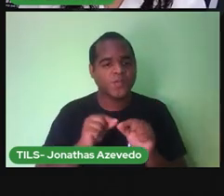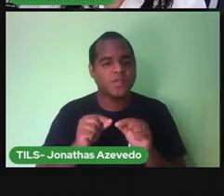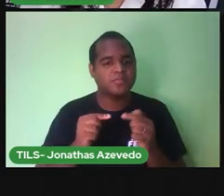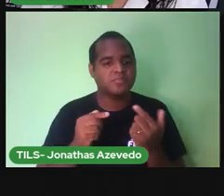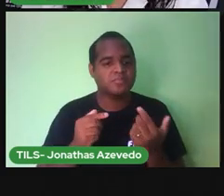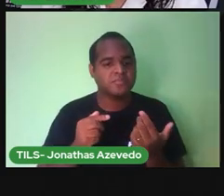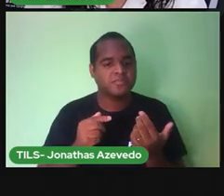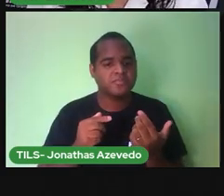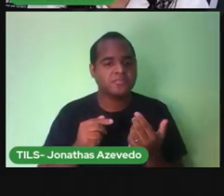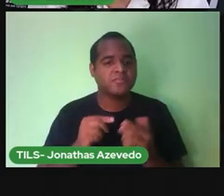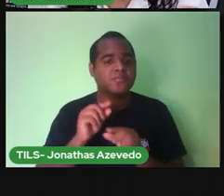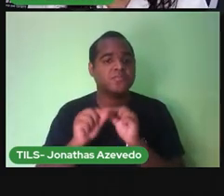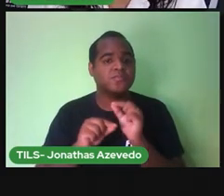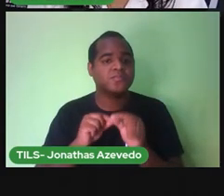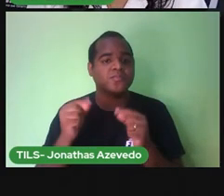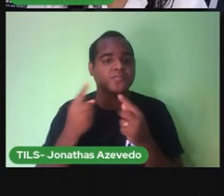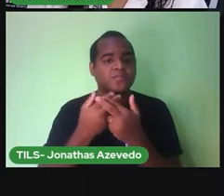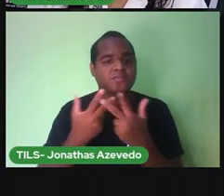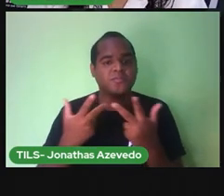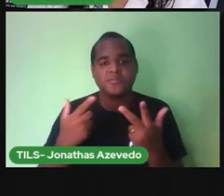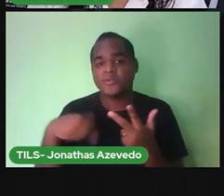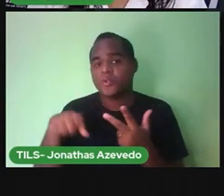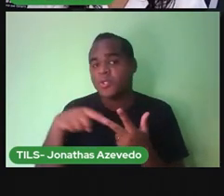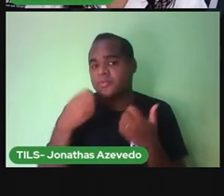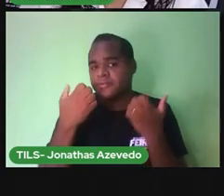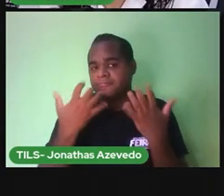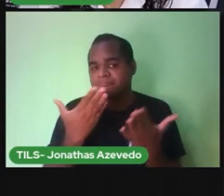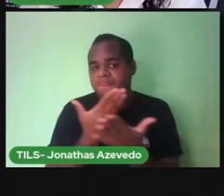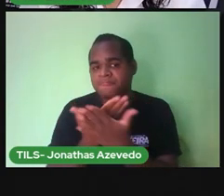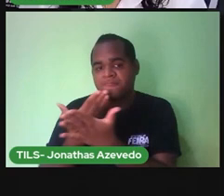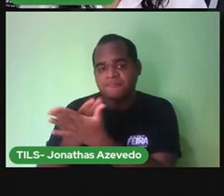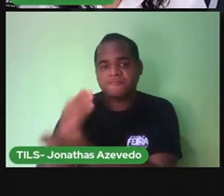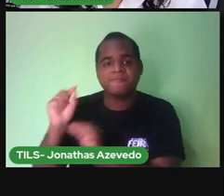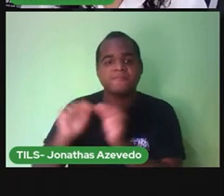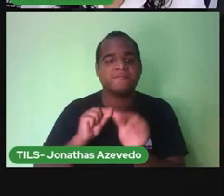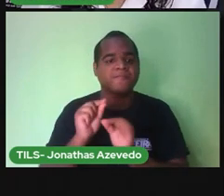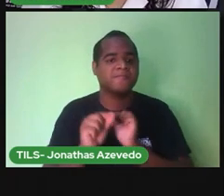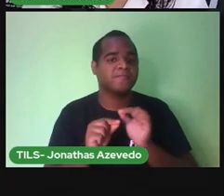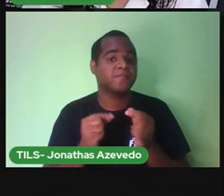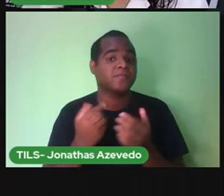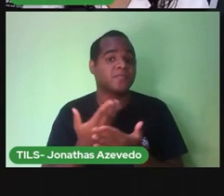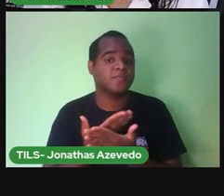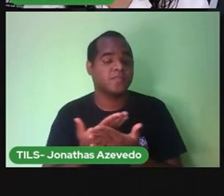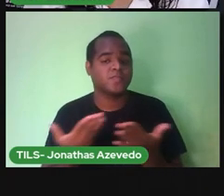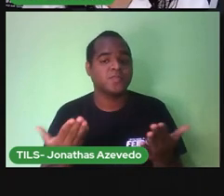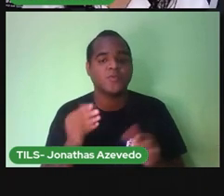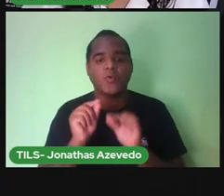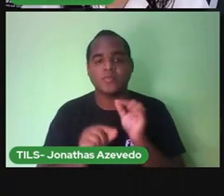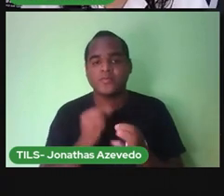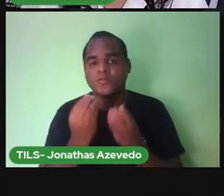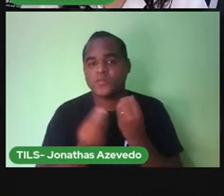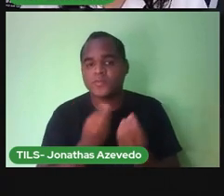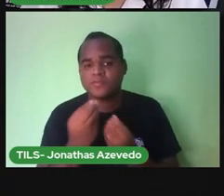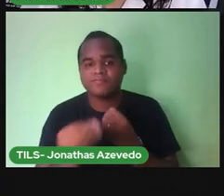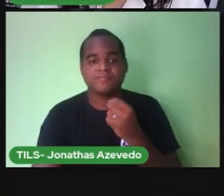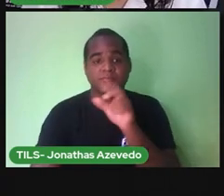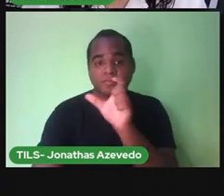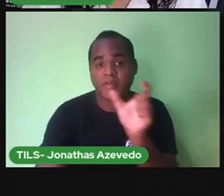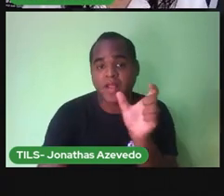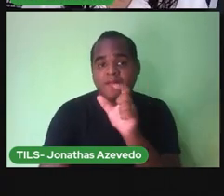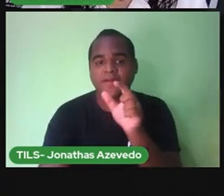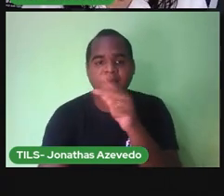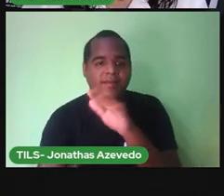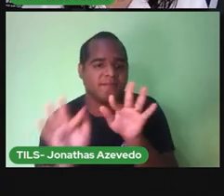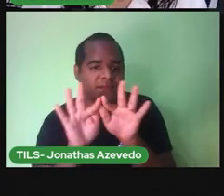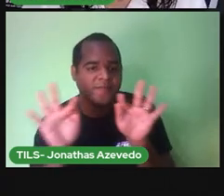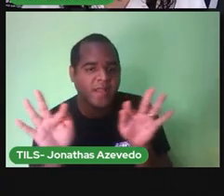foi o assunto que nós estudamos? Nós estudamos a segmentação das palavras na frase,